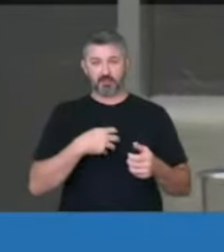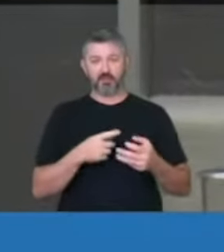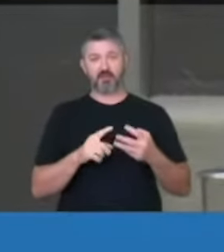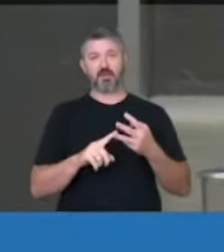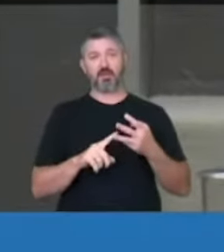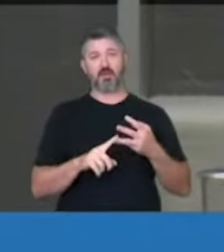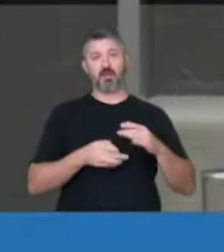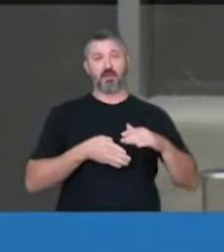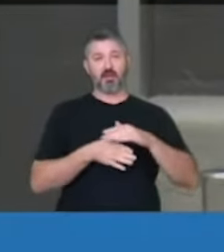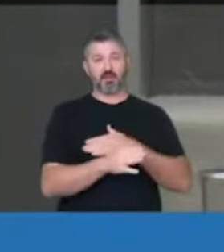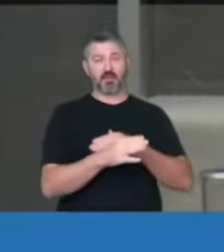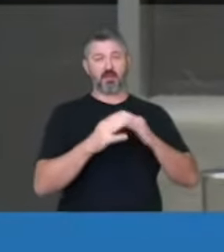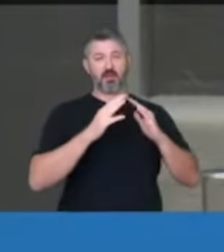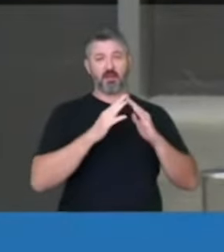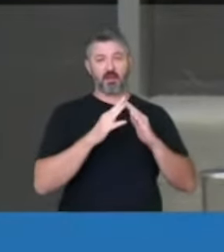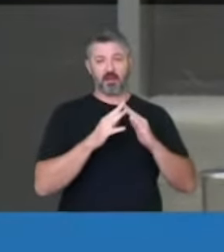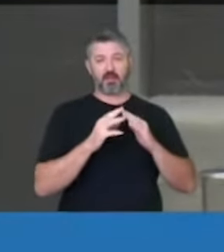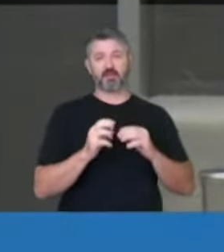invasão de domicílio